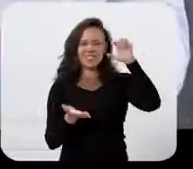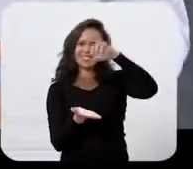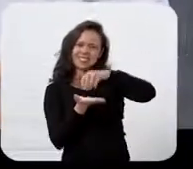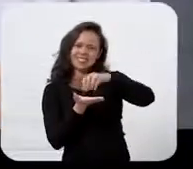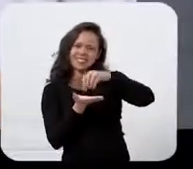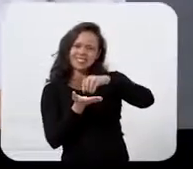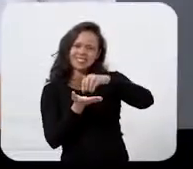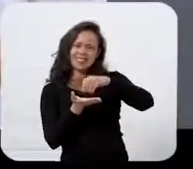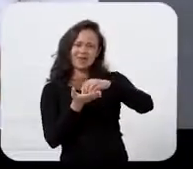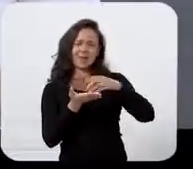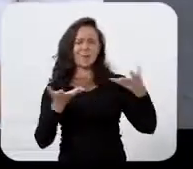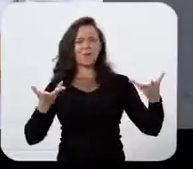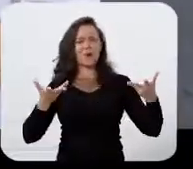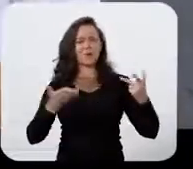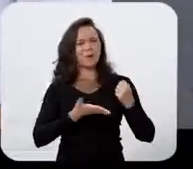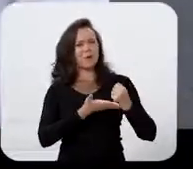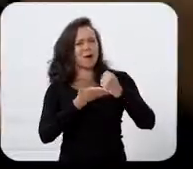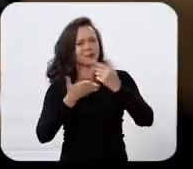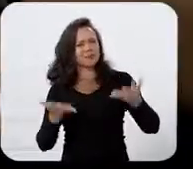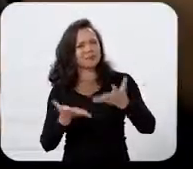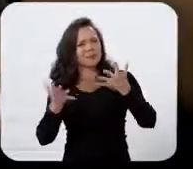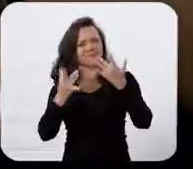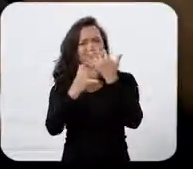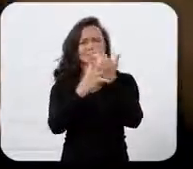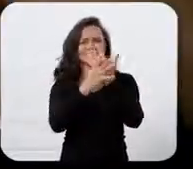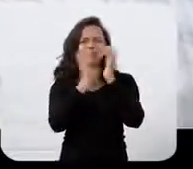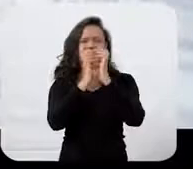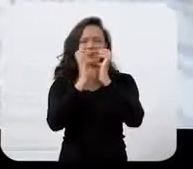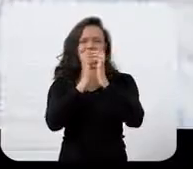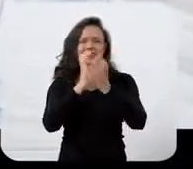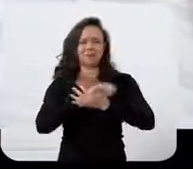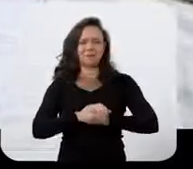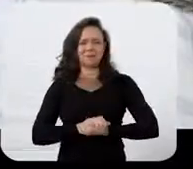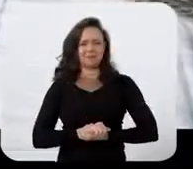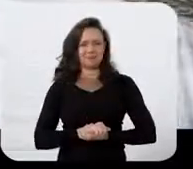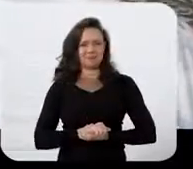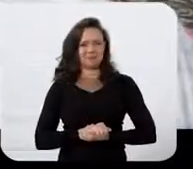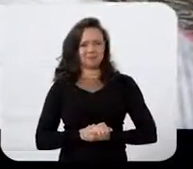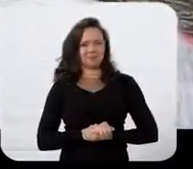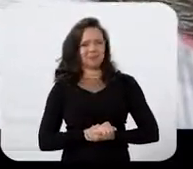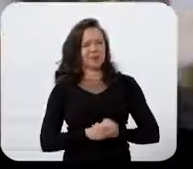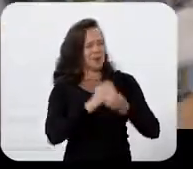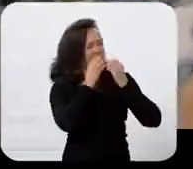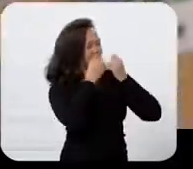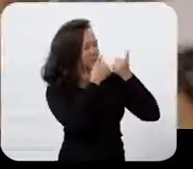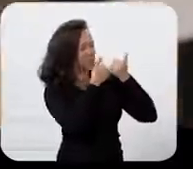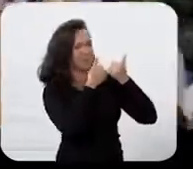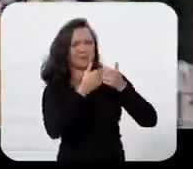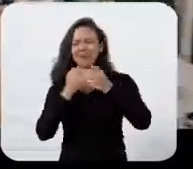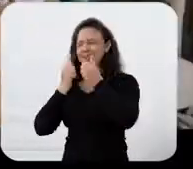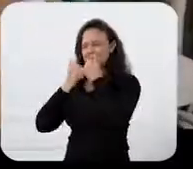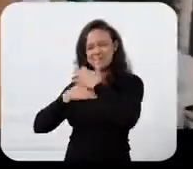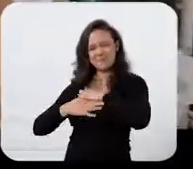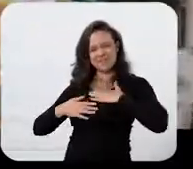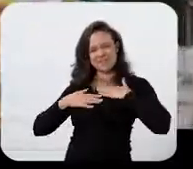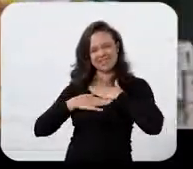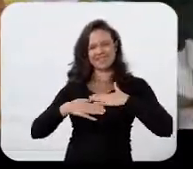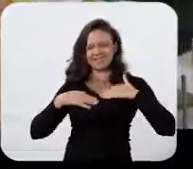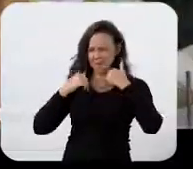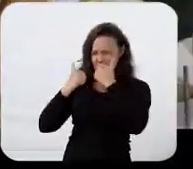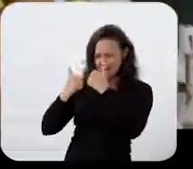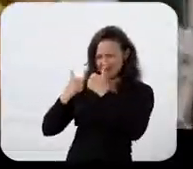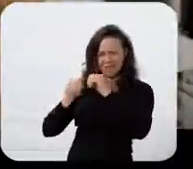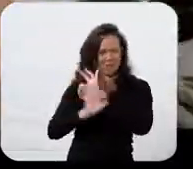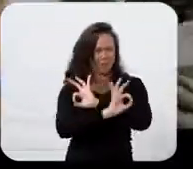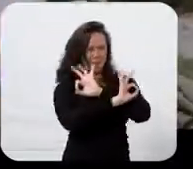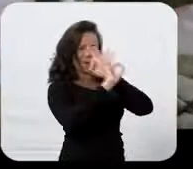nossos centros produtivos pra ajudar na mão de obra na cidade do Recife. Dona Anice, tudo bem? Prazer, viu?